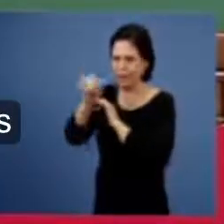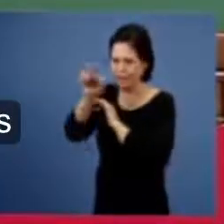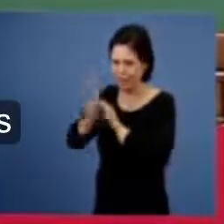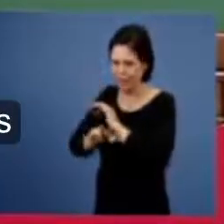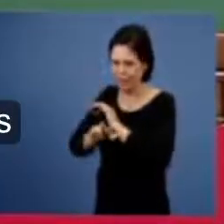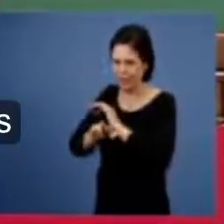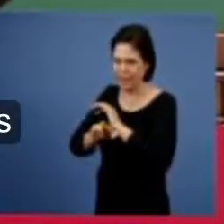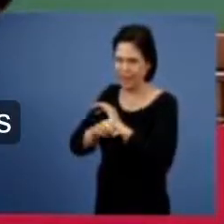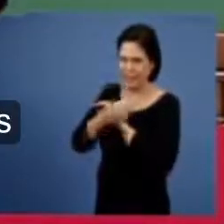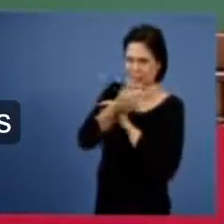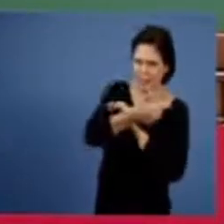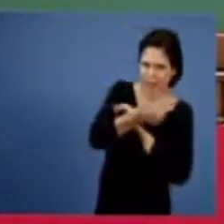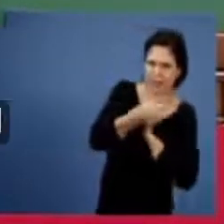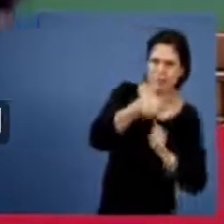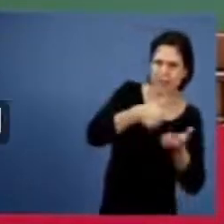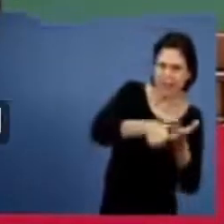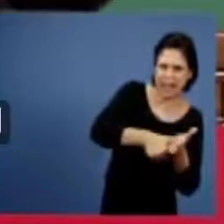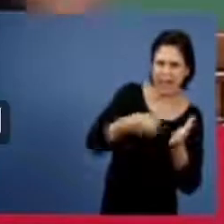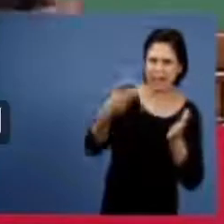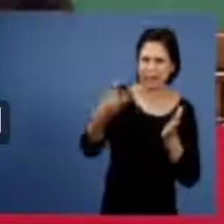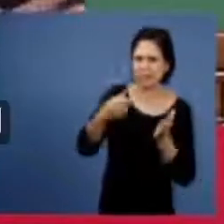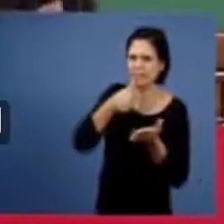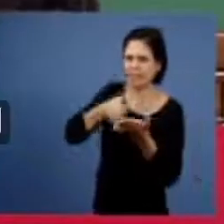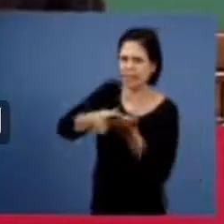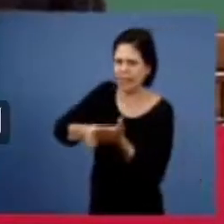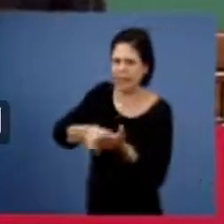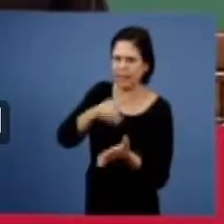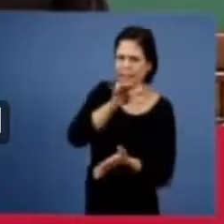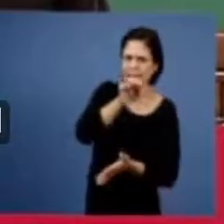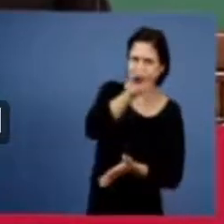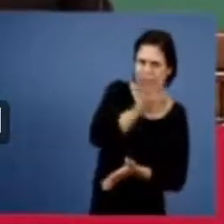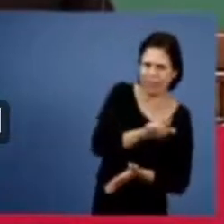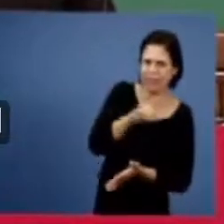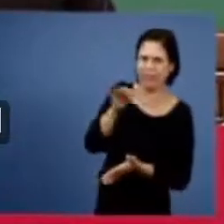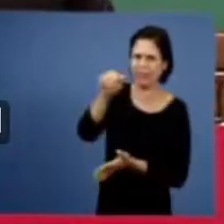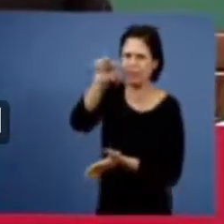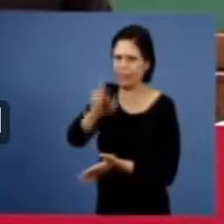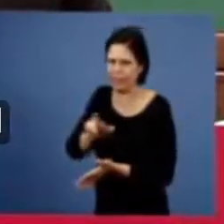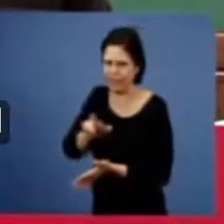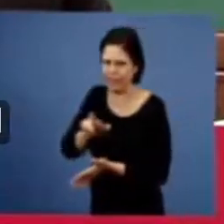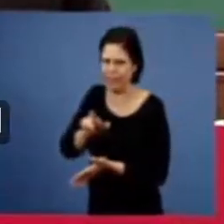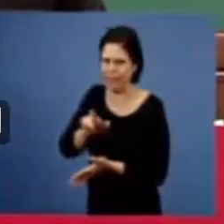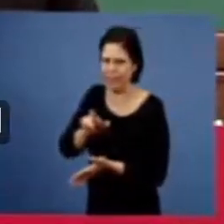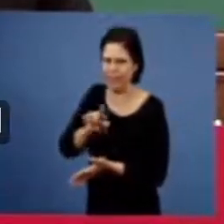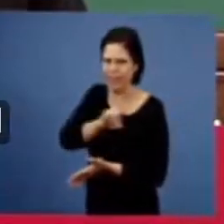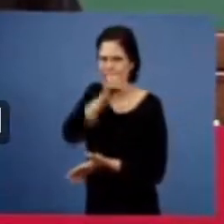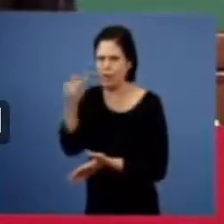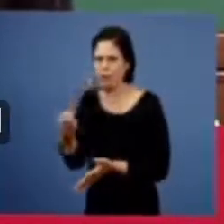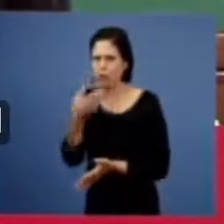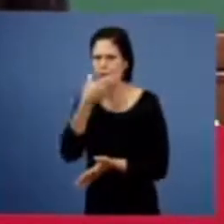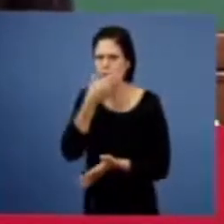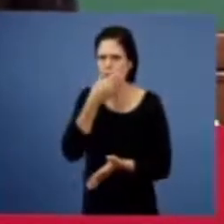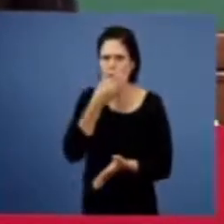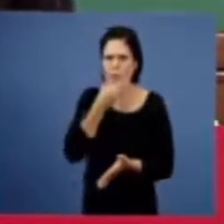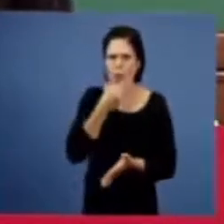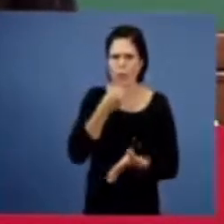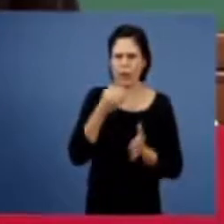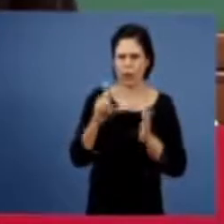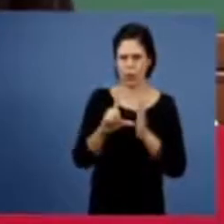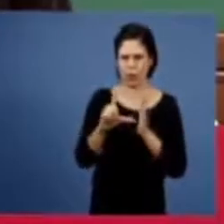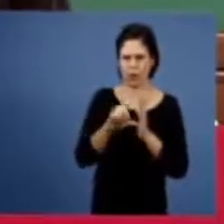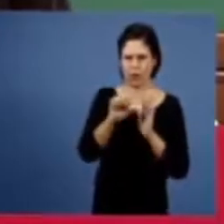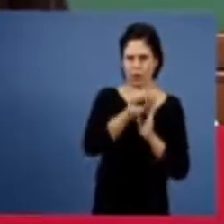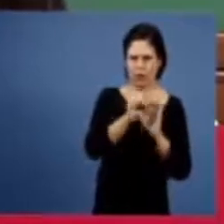segunda e terceira carta fé agora quando Lutero na reforma disse não